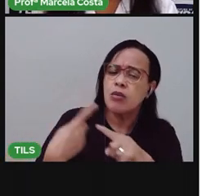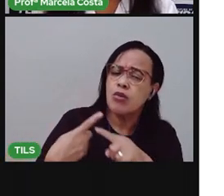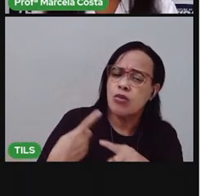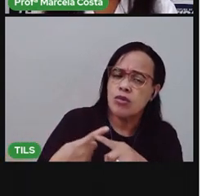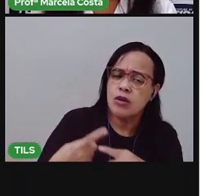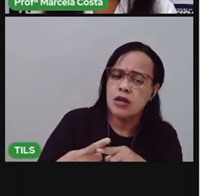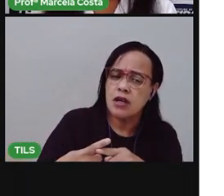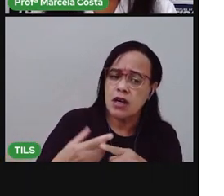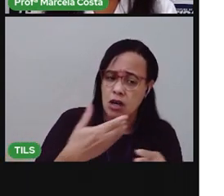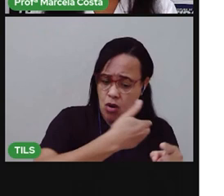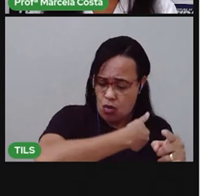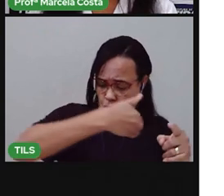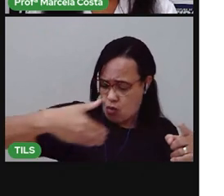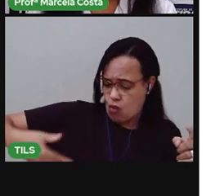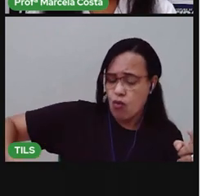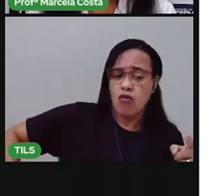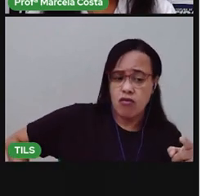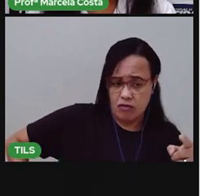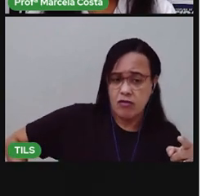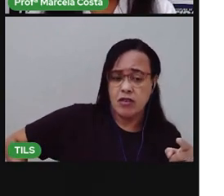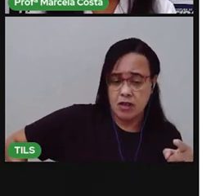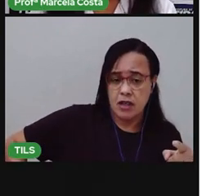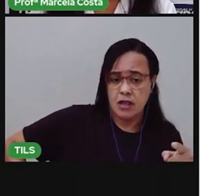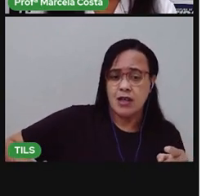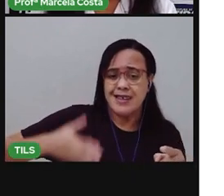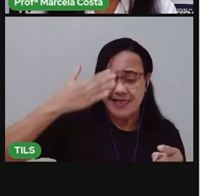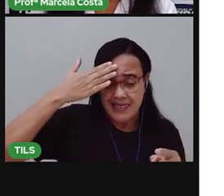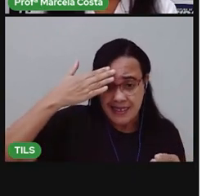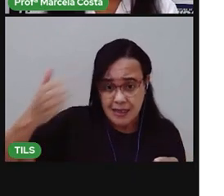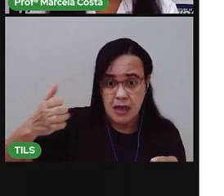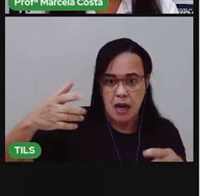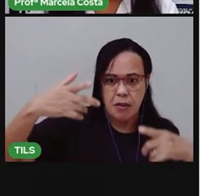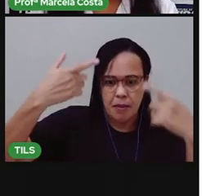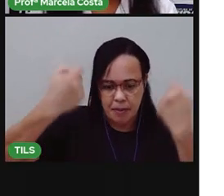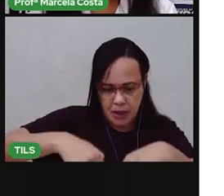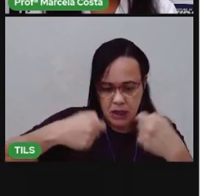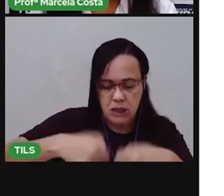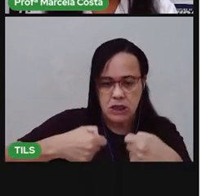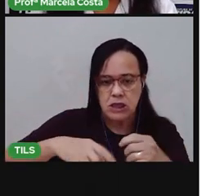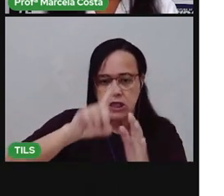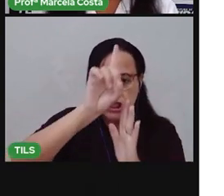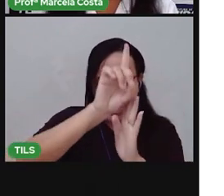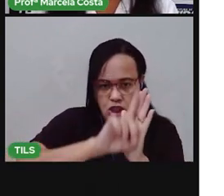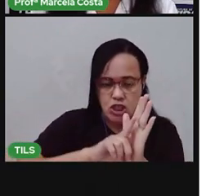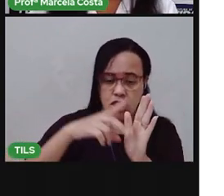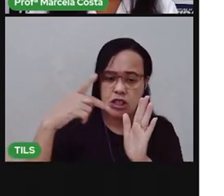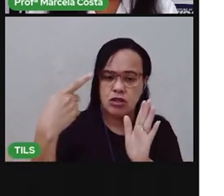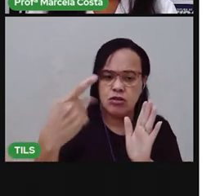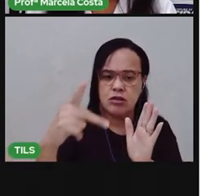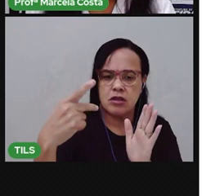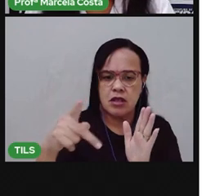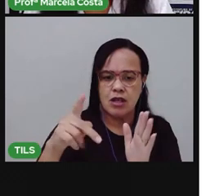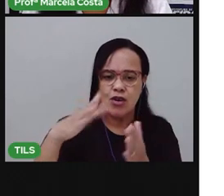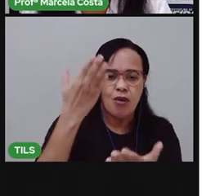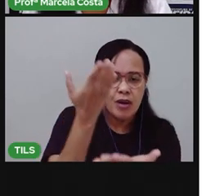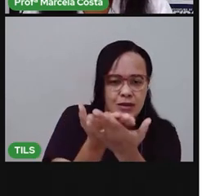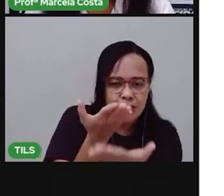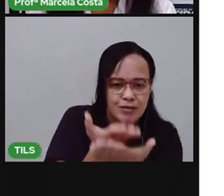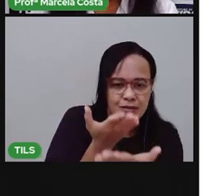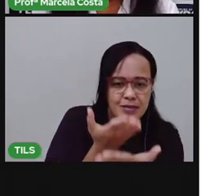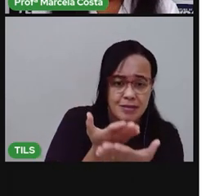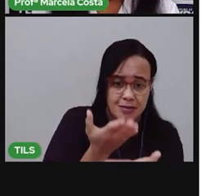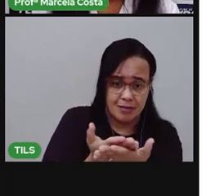assegurar isso para você. Acesso à educação. Acesso à esporte também. À prática de